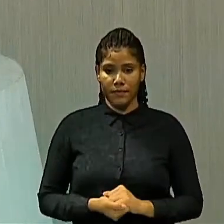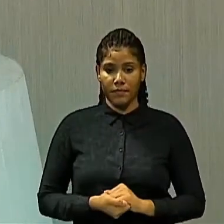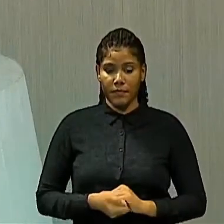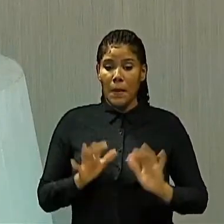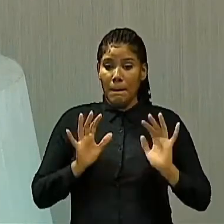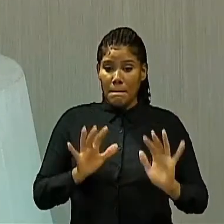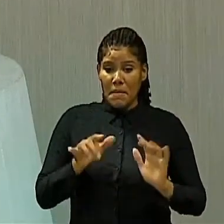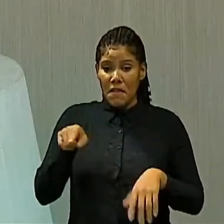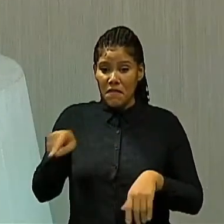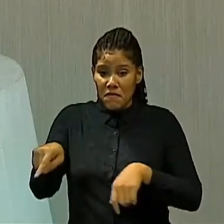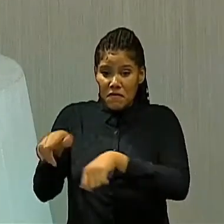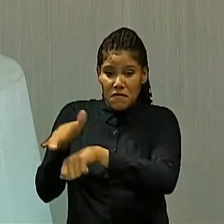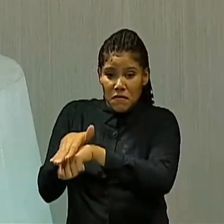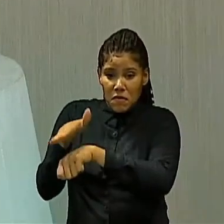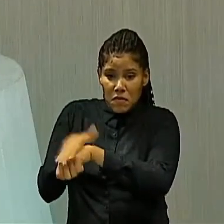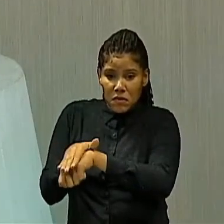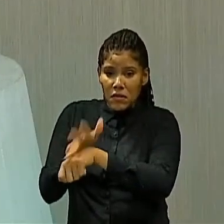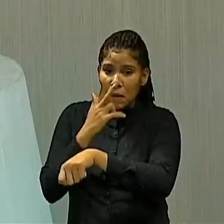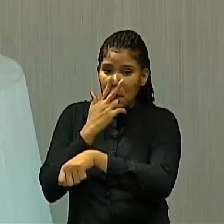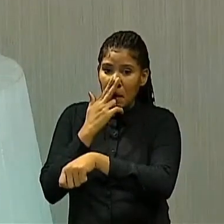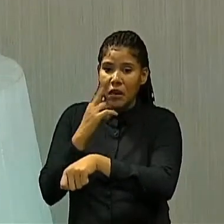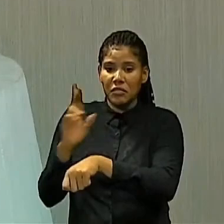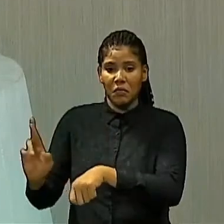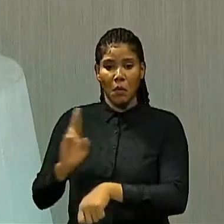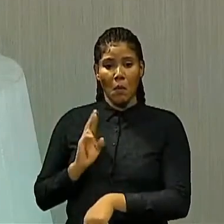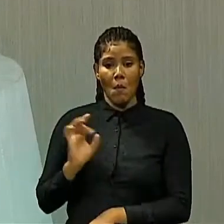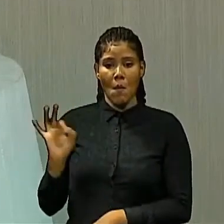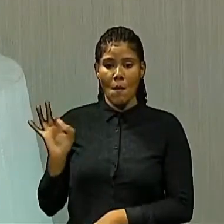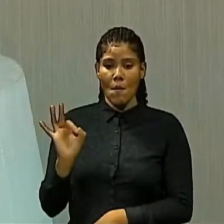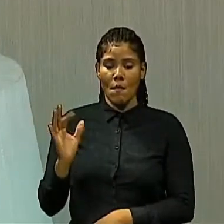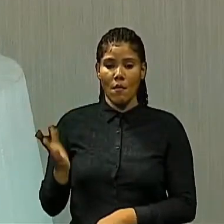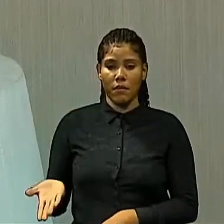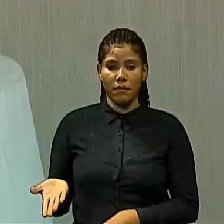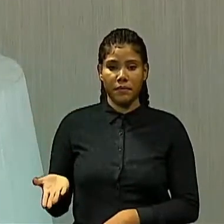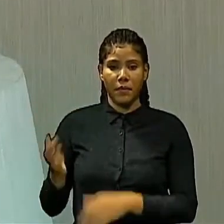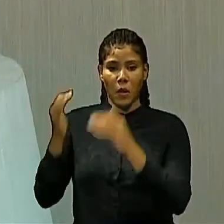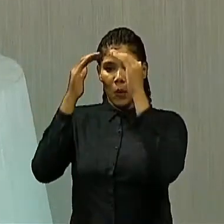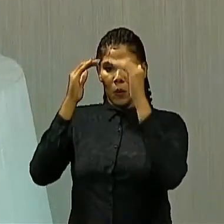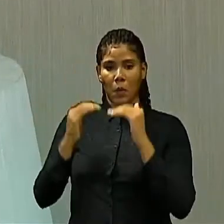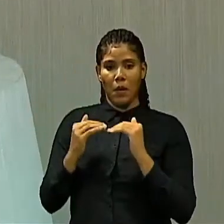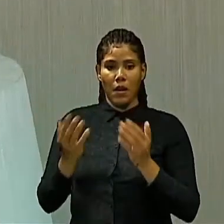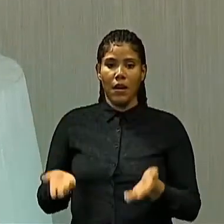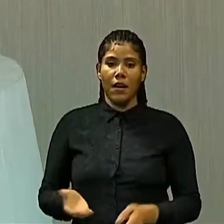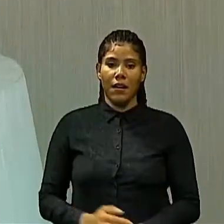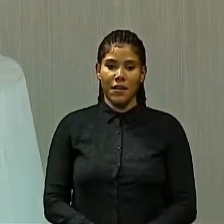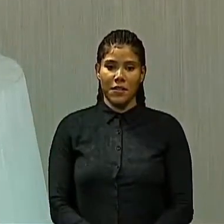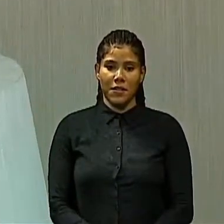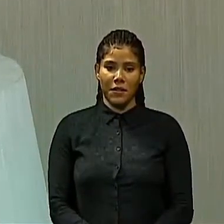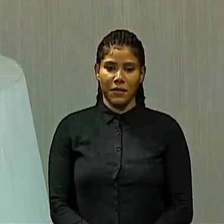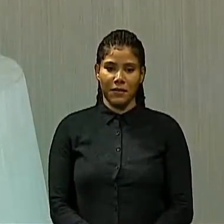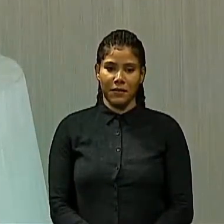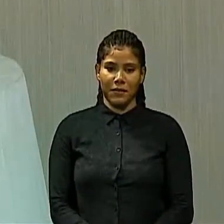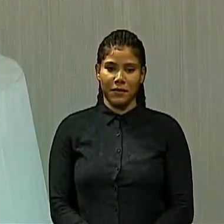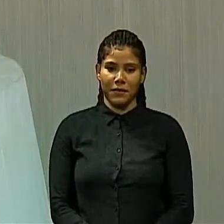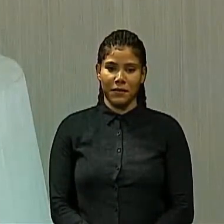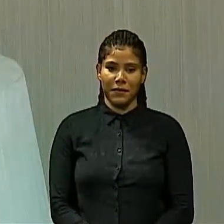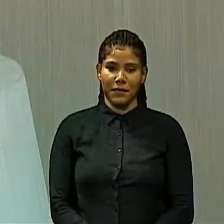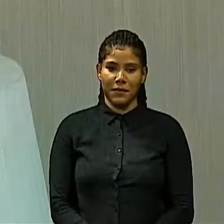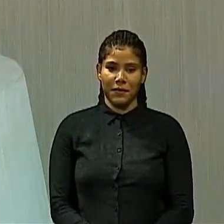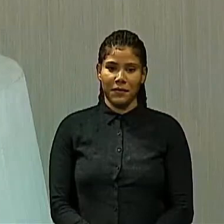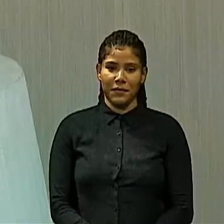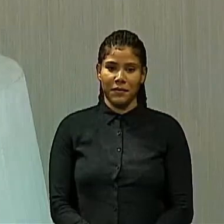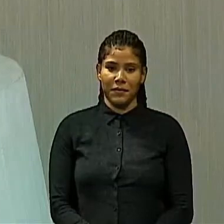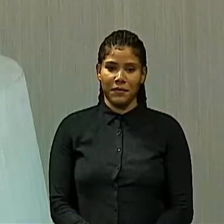Mas Vossa Excelência não respeita, deputado. Mas já que Vossa Excelência não respeita,